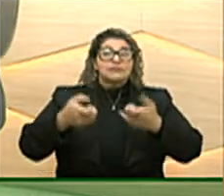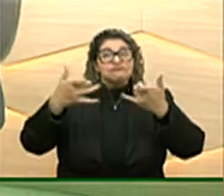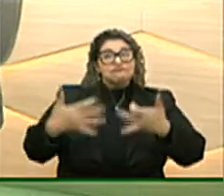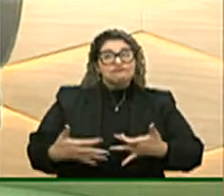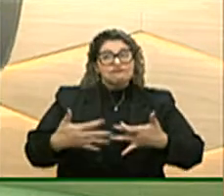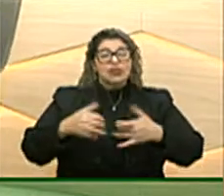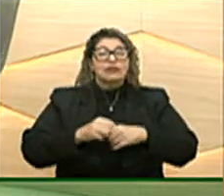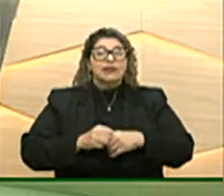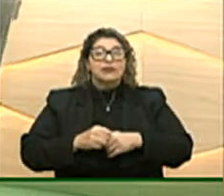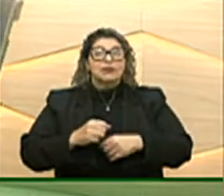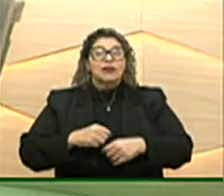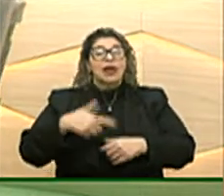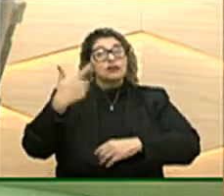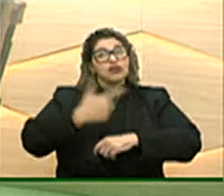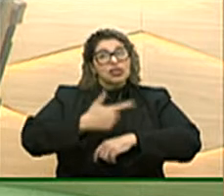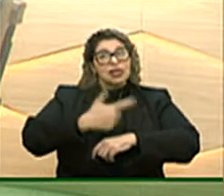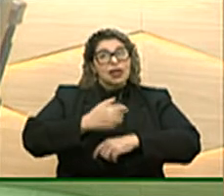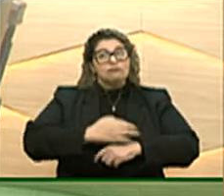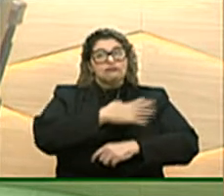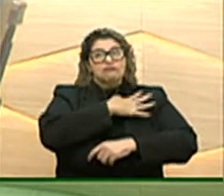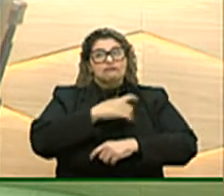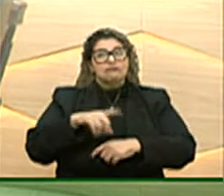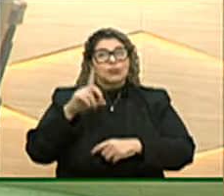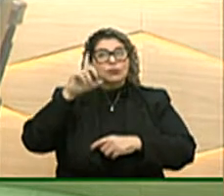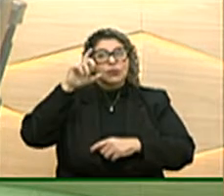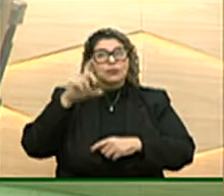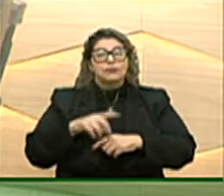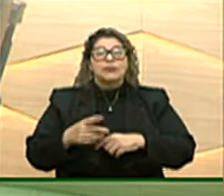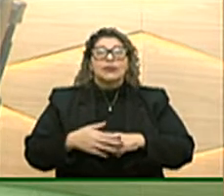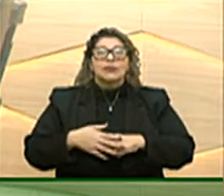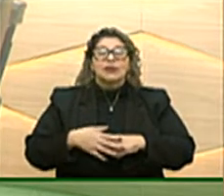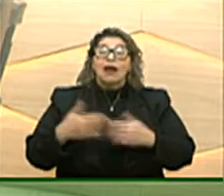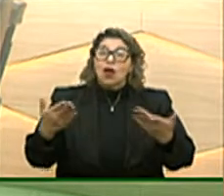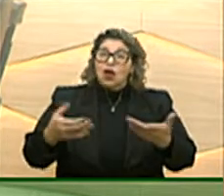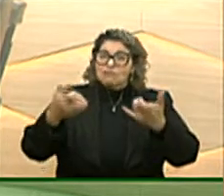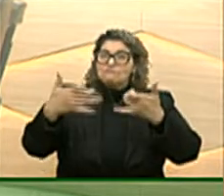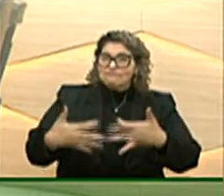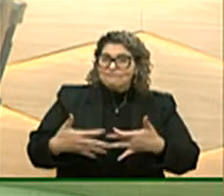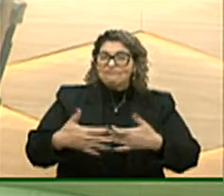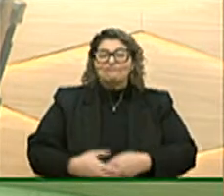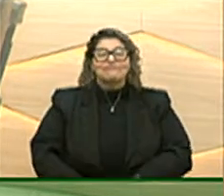general Hamilton Mourão. Muito obrigado, vice-presidente. A palavra é sua.